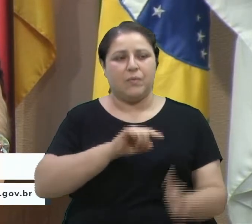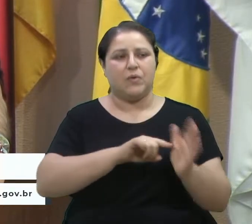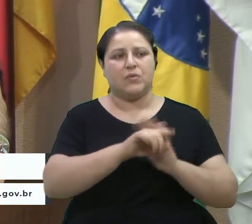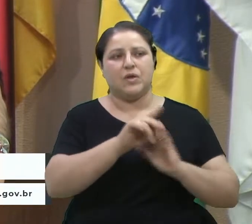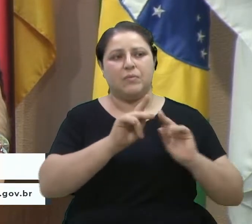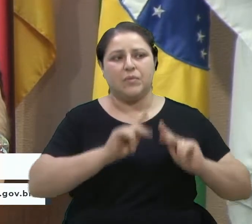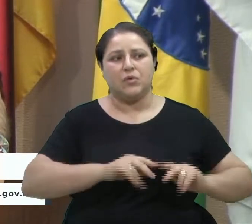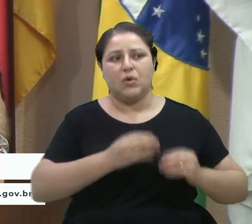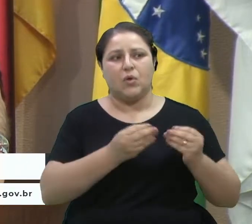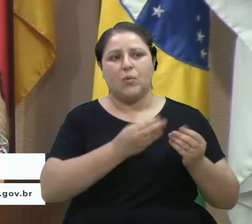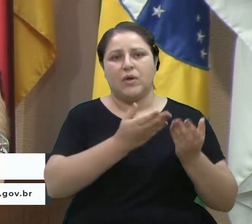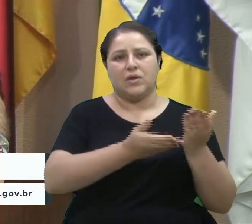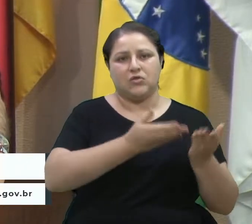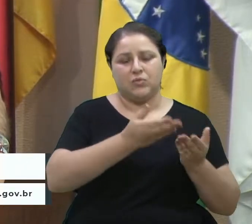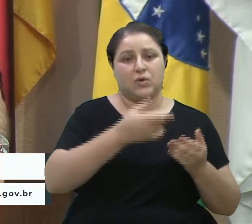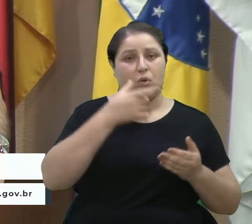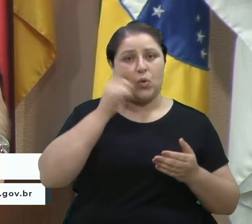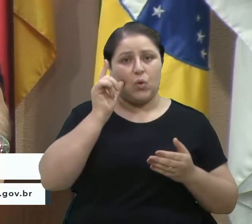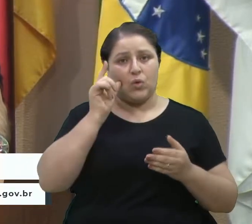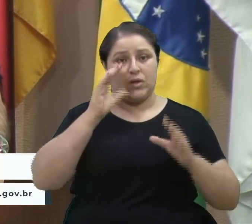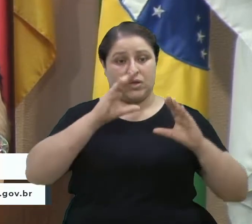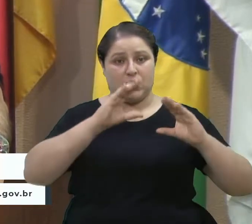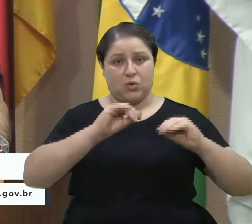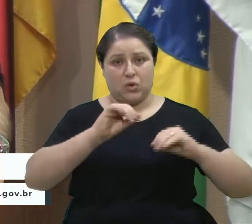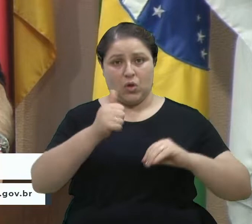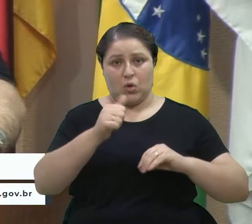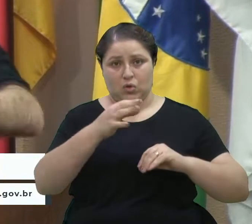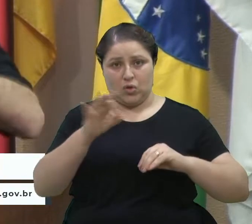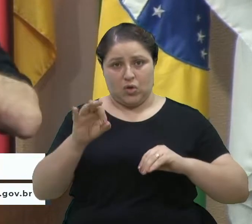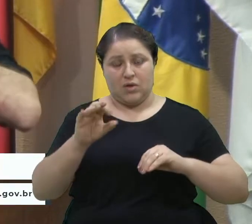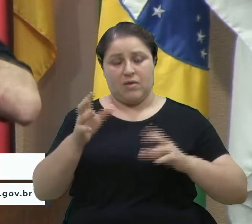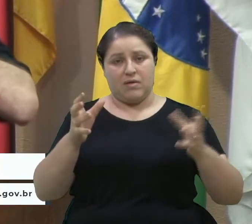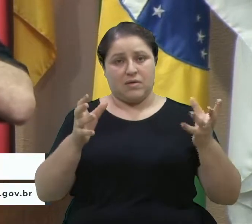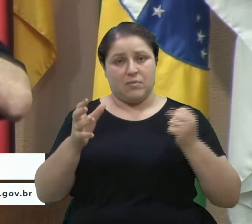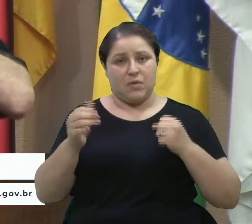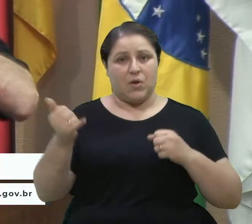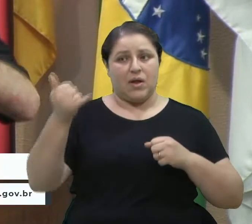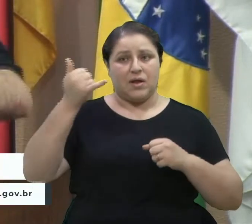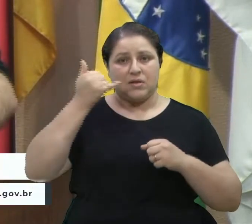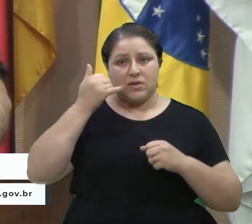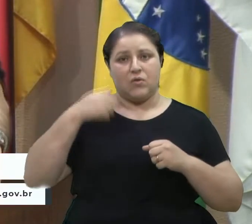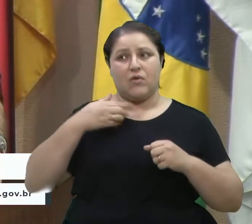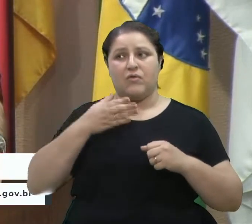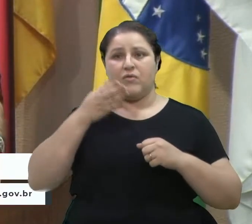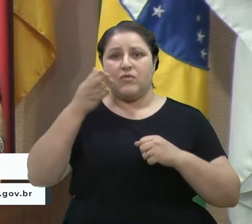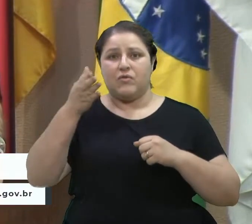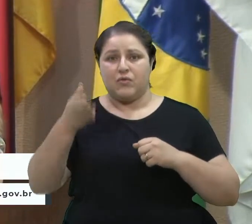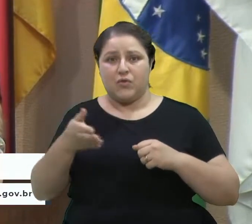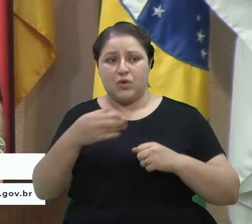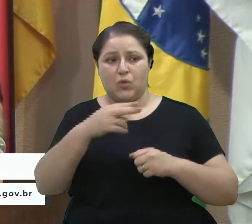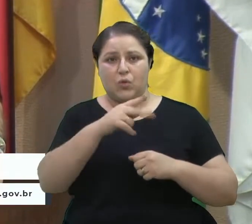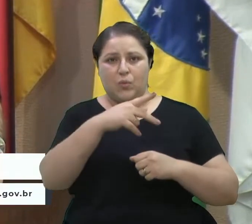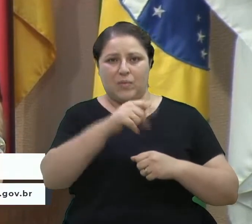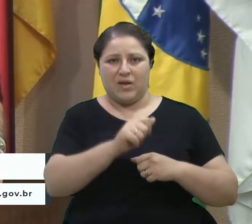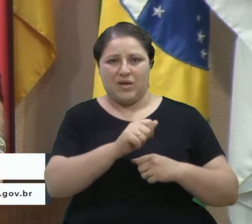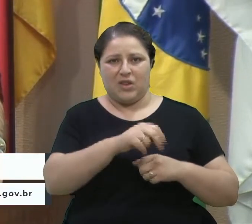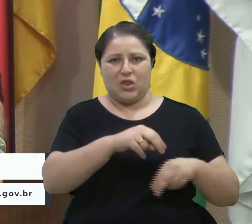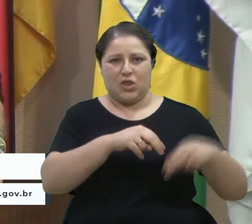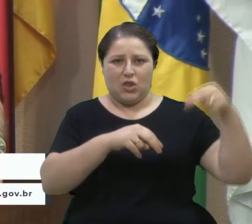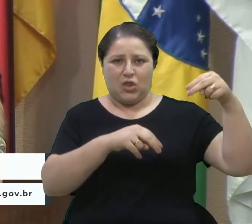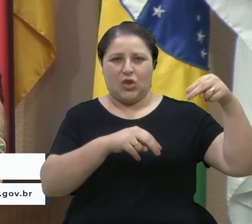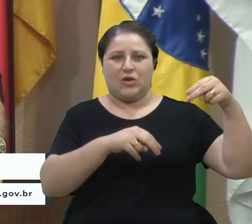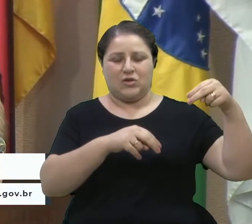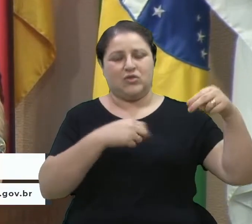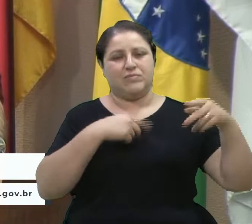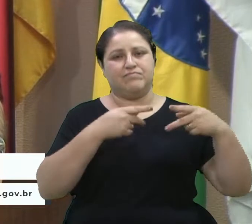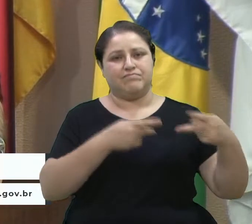11 horas da noite, a gente recebeu algumas ligações e a gente foi lá na UPA, na Zona Norte. E, chegando lá, queria comentar aqui